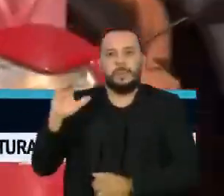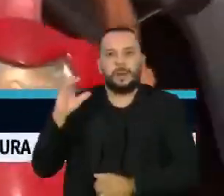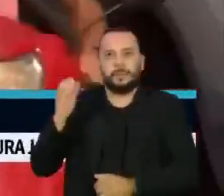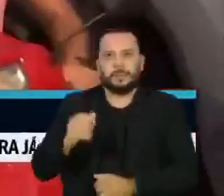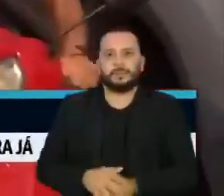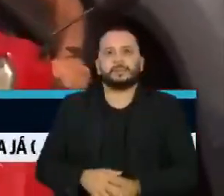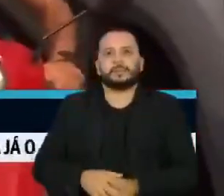Comércio, restaurantes horário